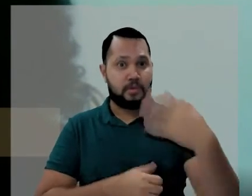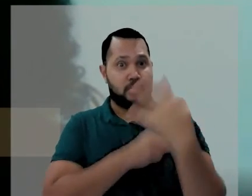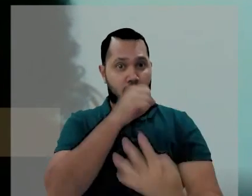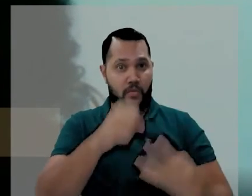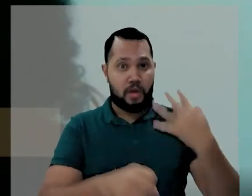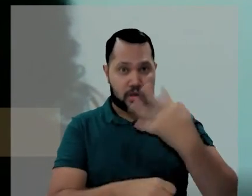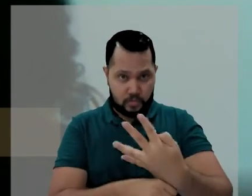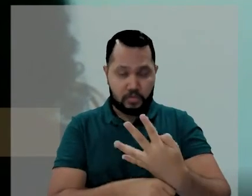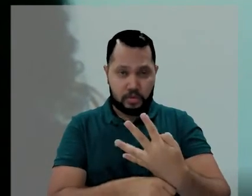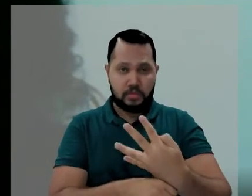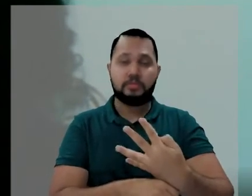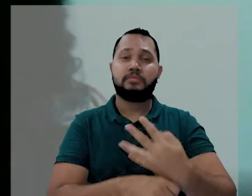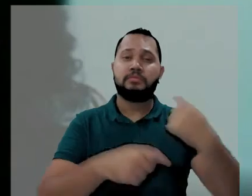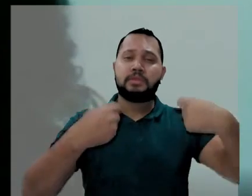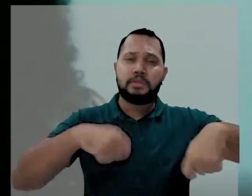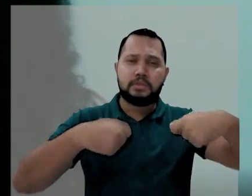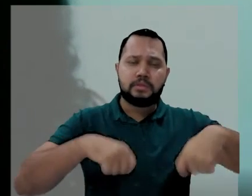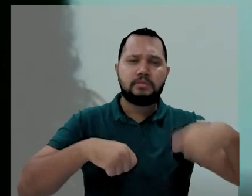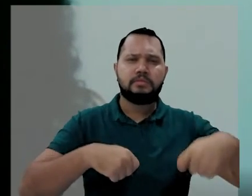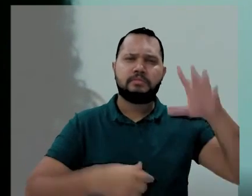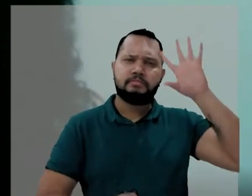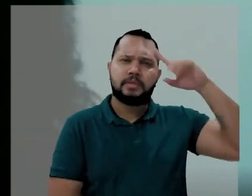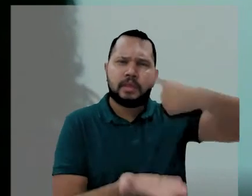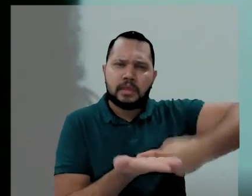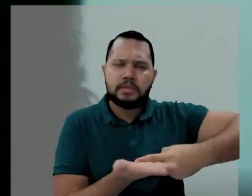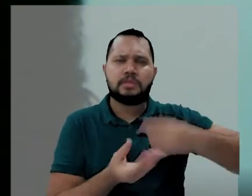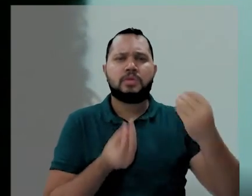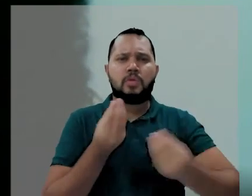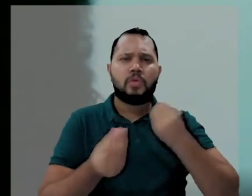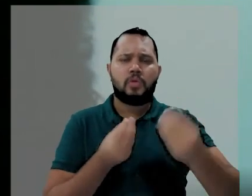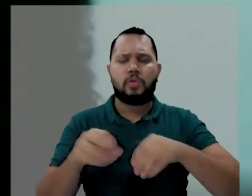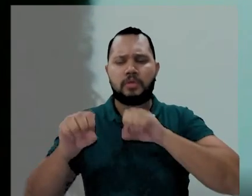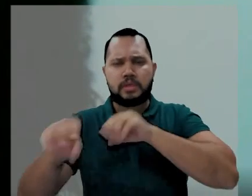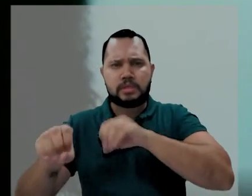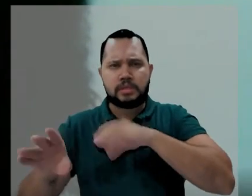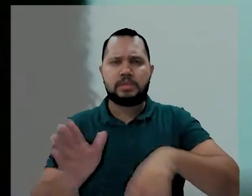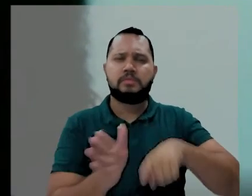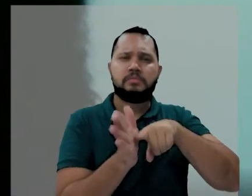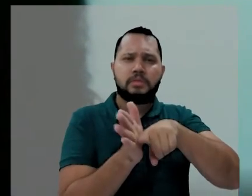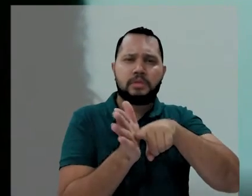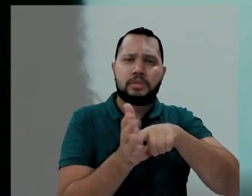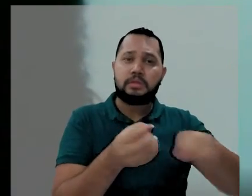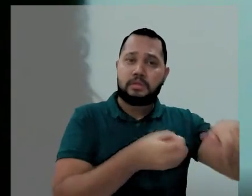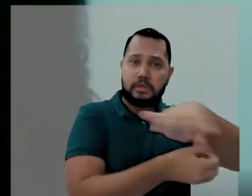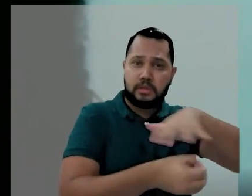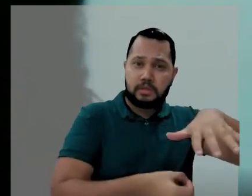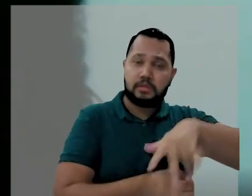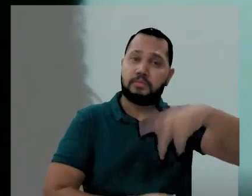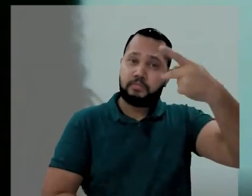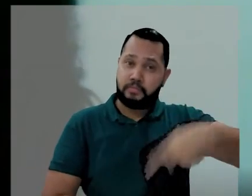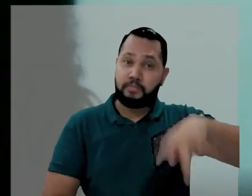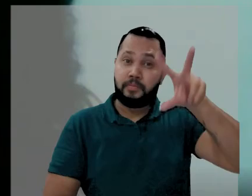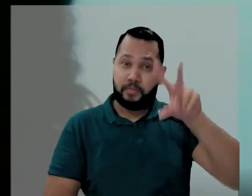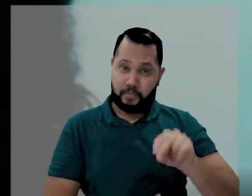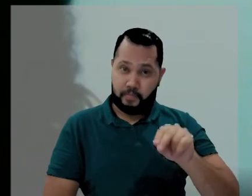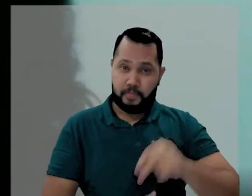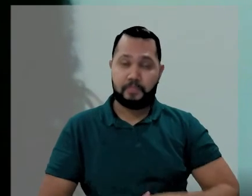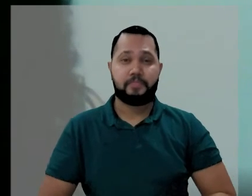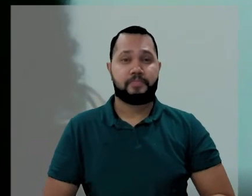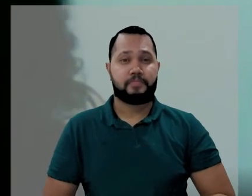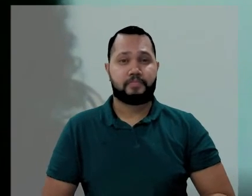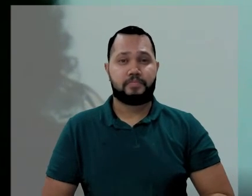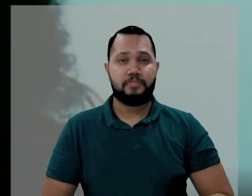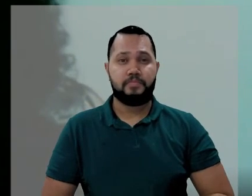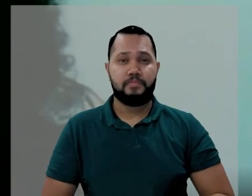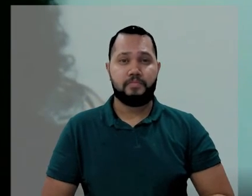porque são quatro anos de gestão que vão definir os rumos do ensino, da pesquisa e da extensão